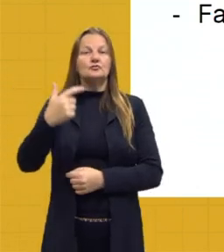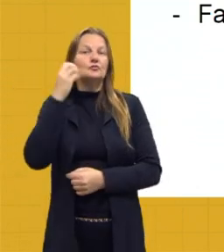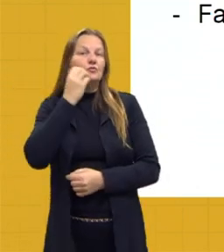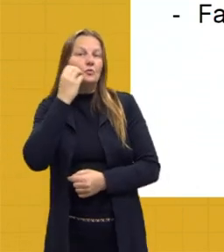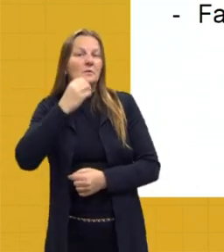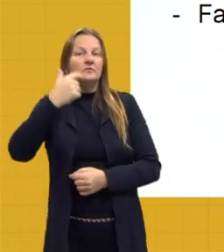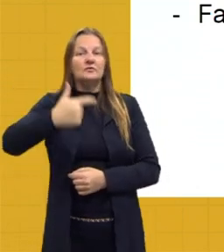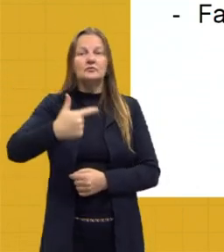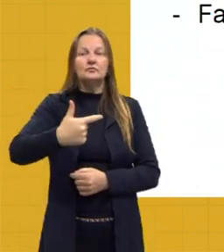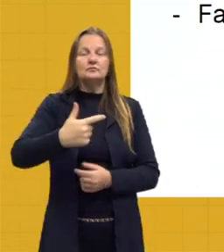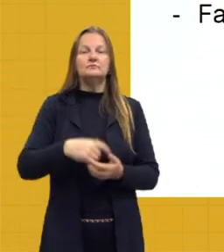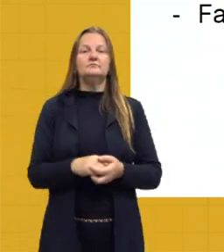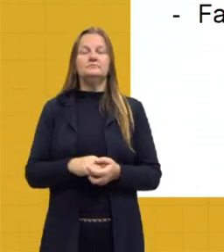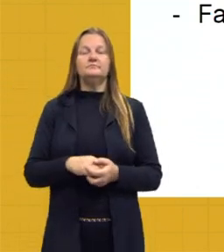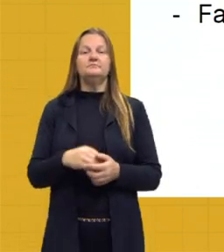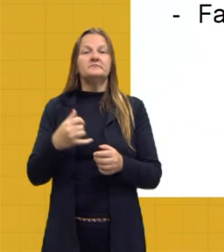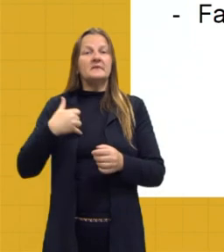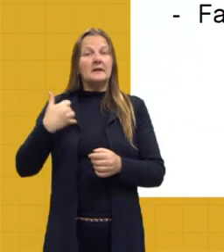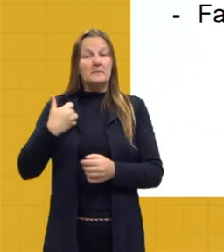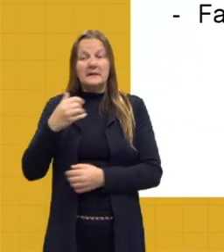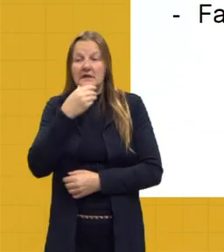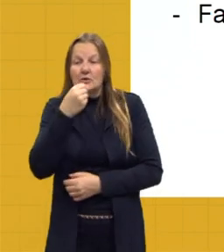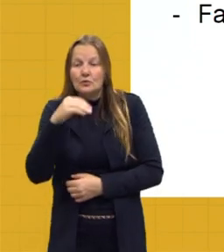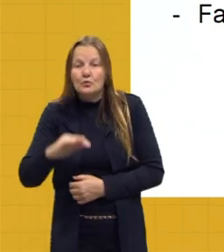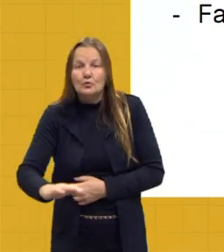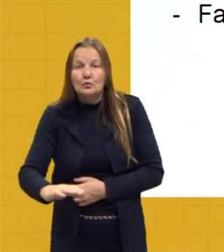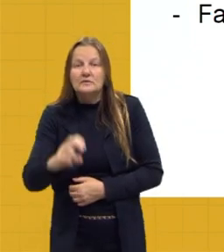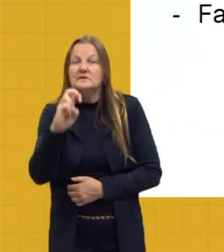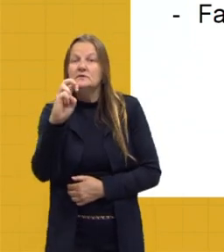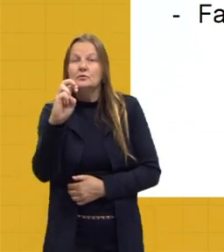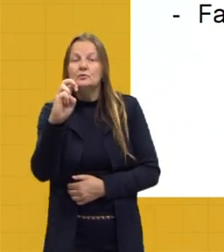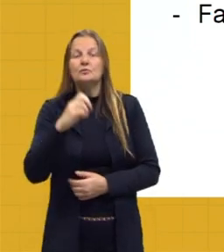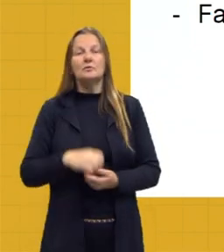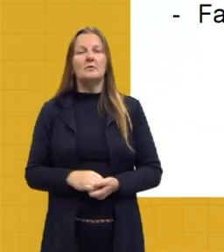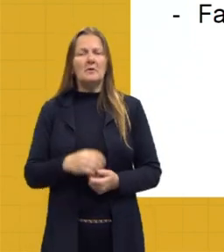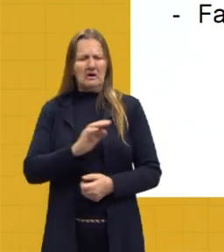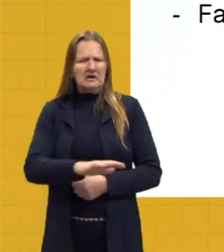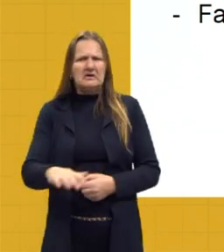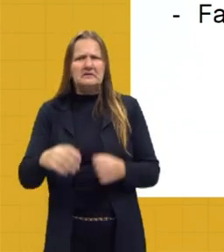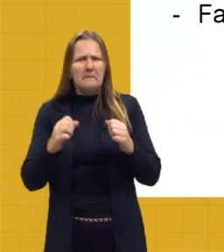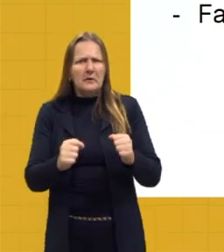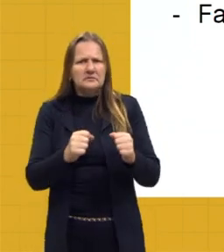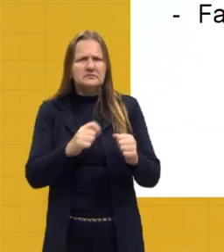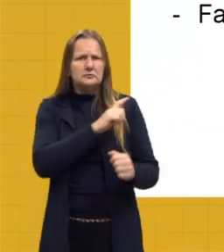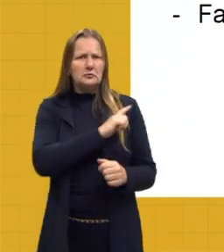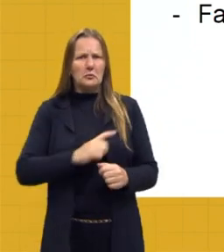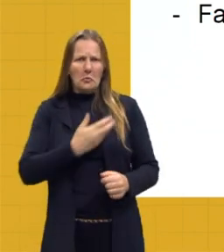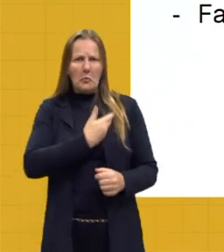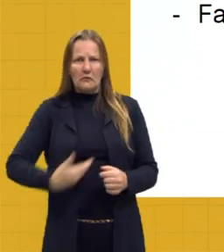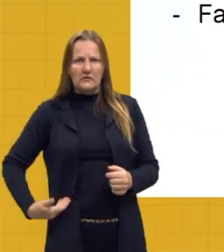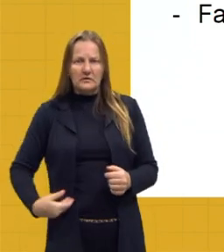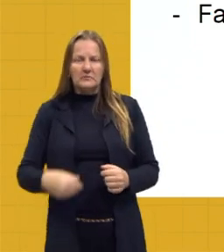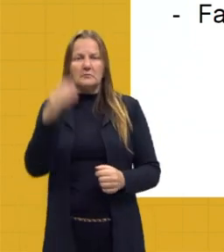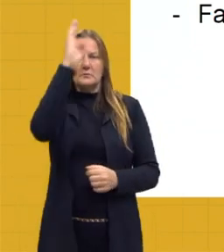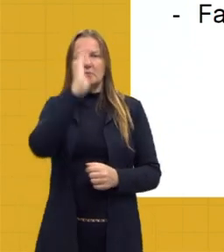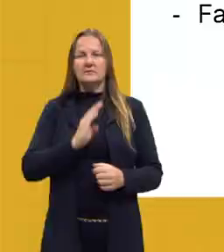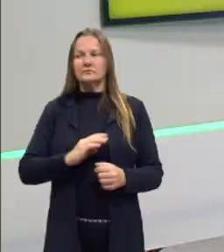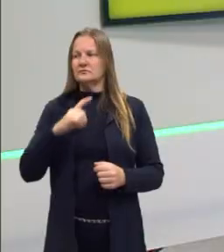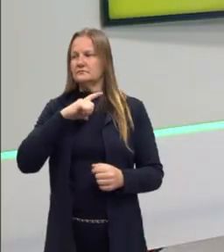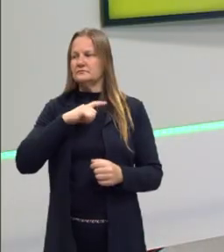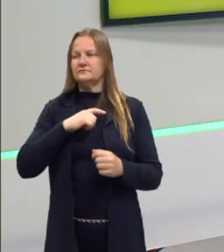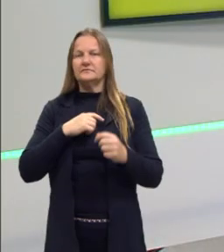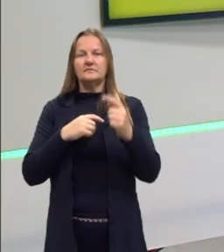que na época tinha só cinco anos. Então, uma criança não podia governar o Brasil. Então, tiveram regentes que, nesse